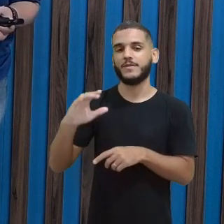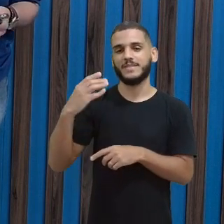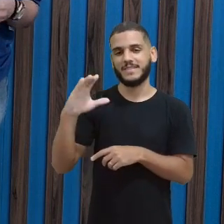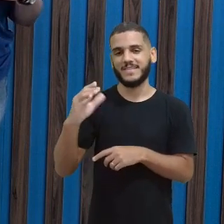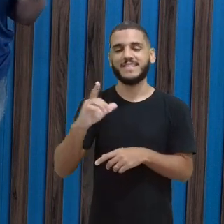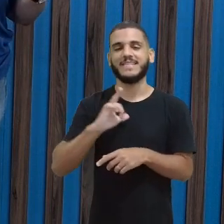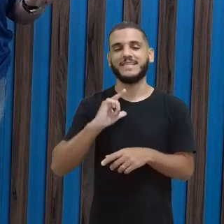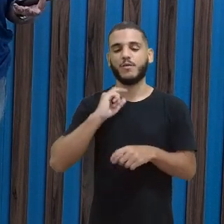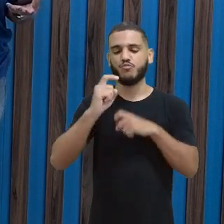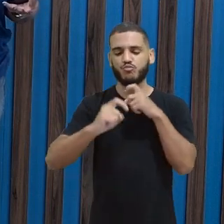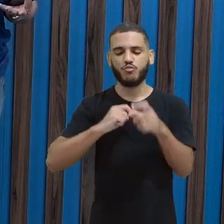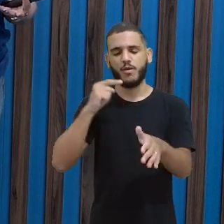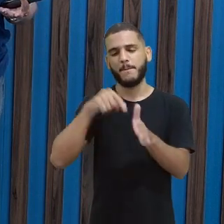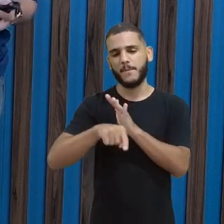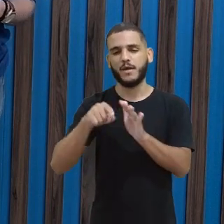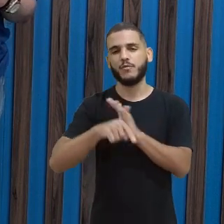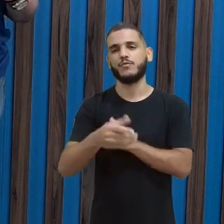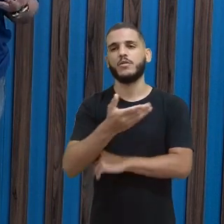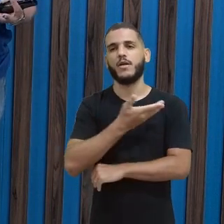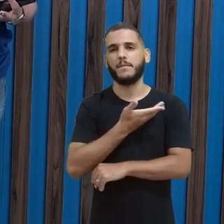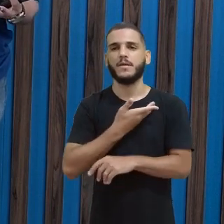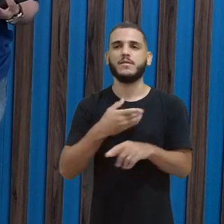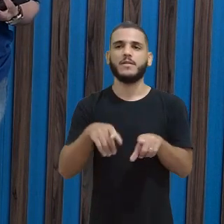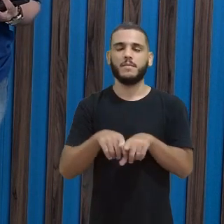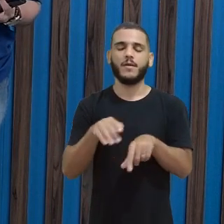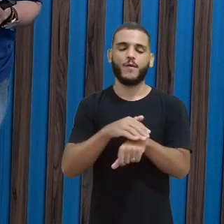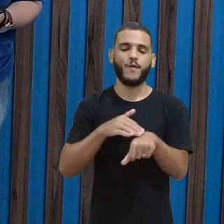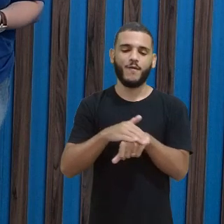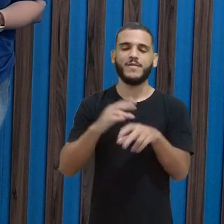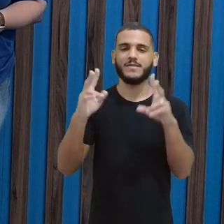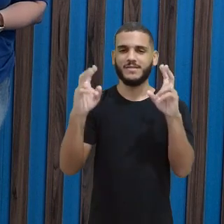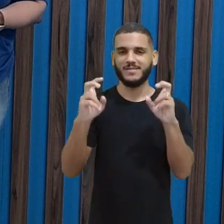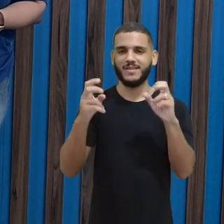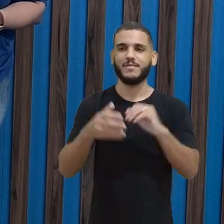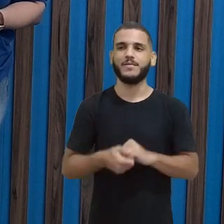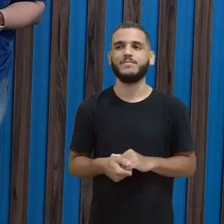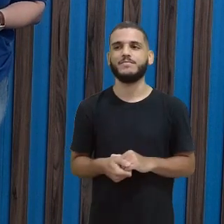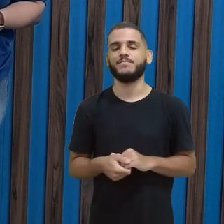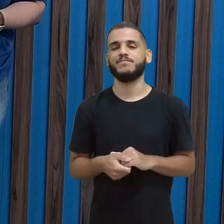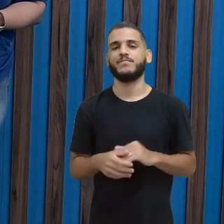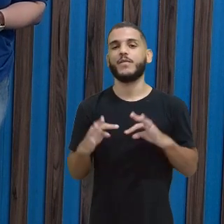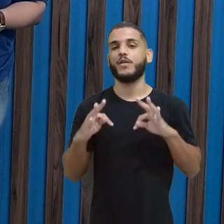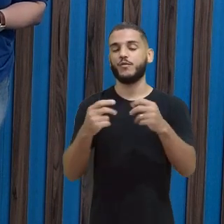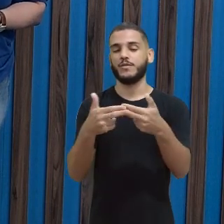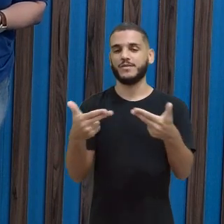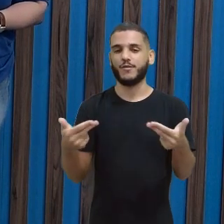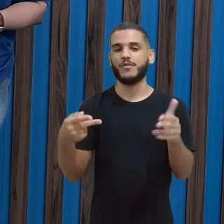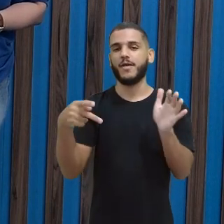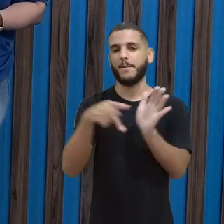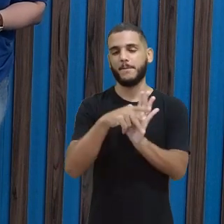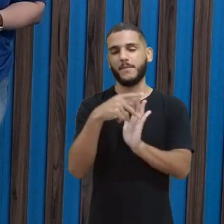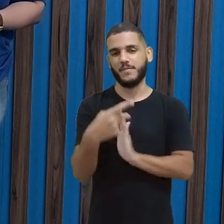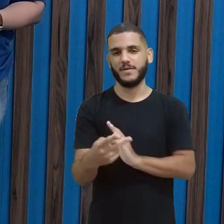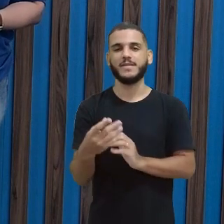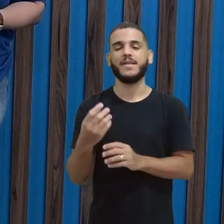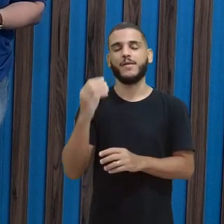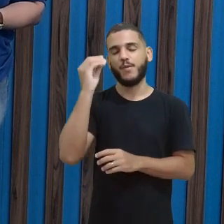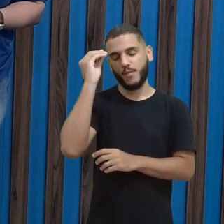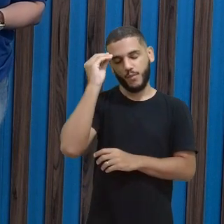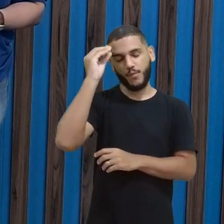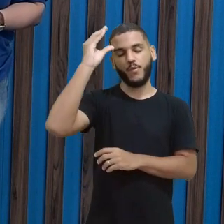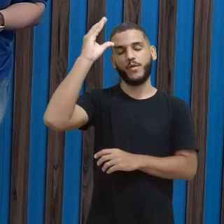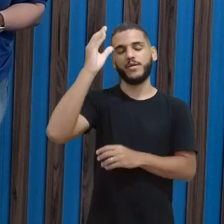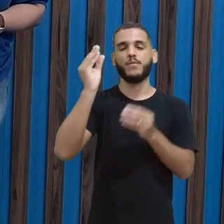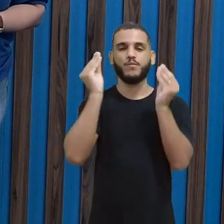dúvidas com ele, com seus colegas. Conversem sobre esses assuntos, tá certo? Isso aí tudo faz parte da construção do seu conhecimento.